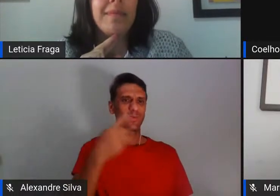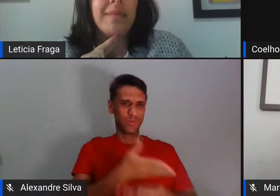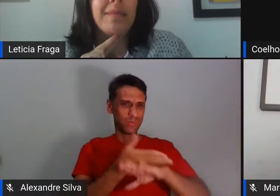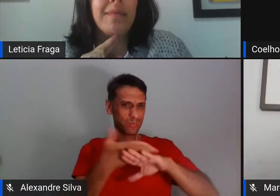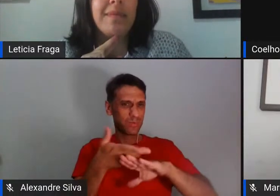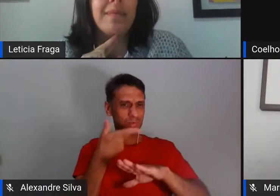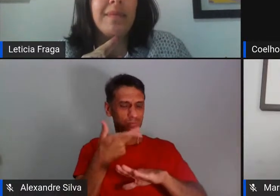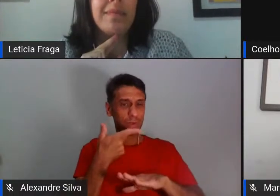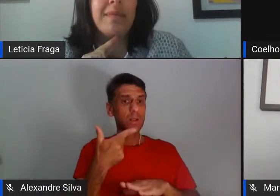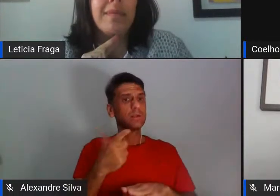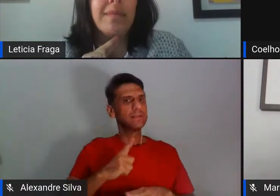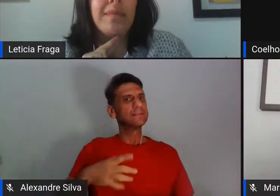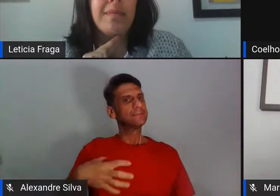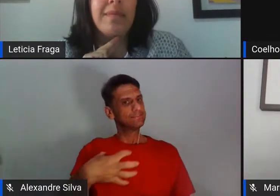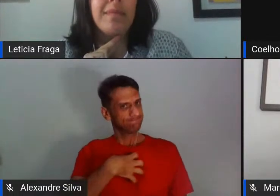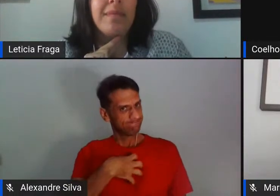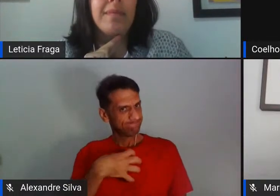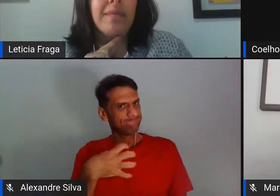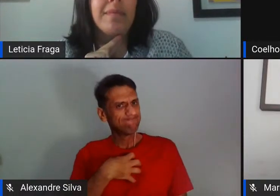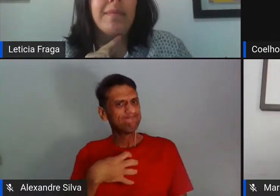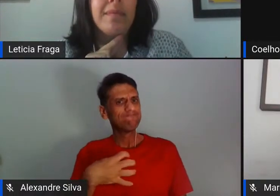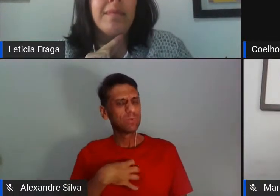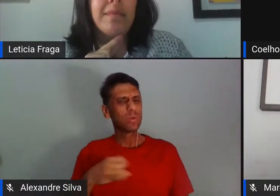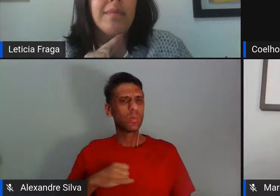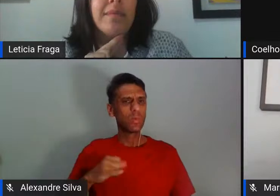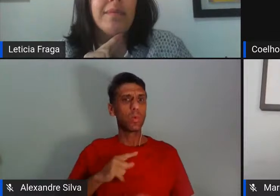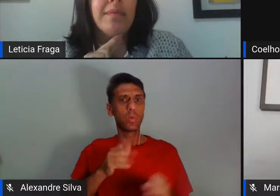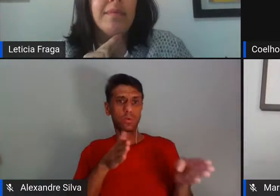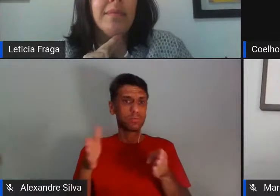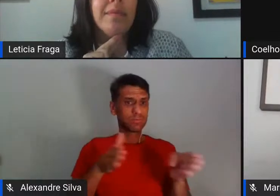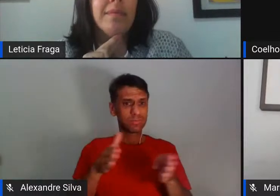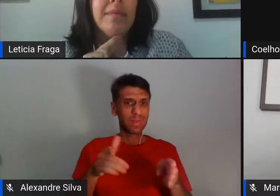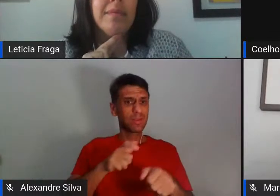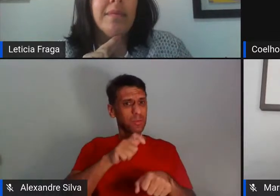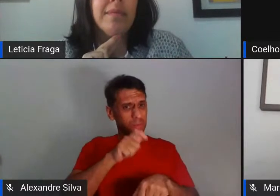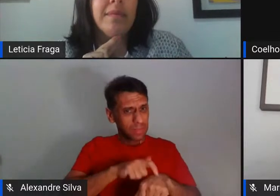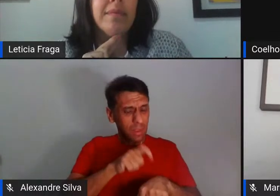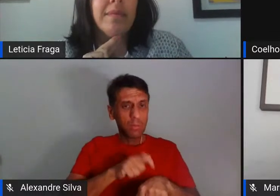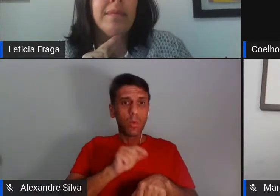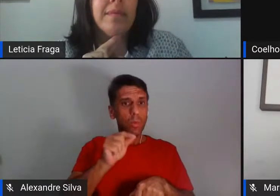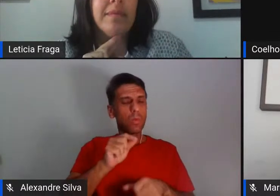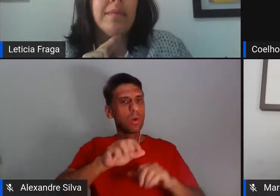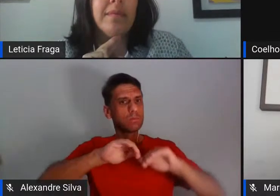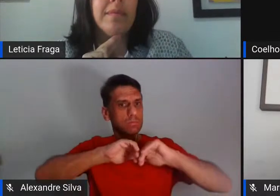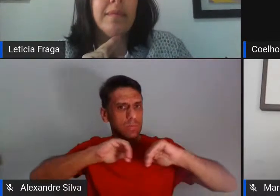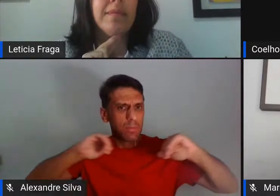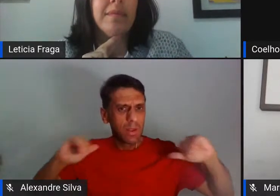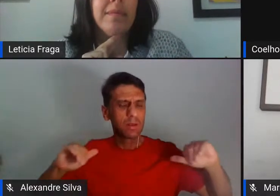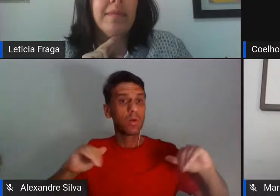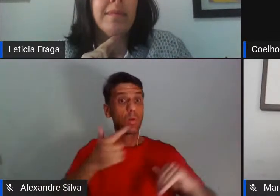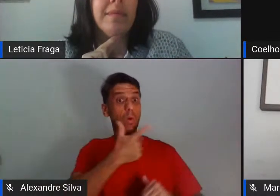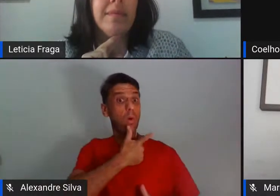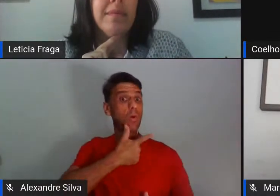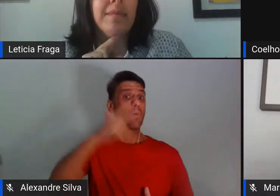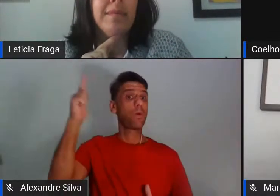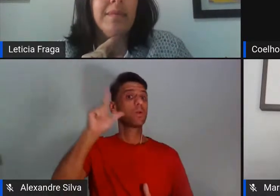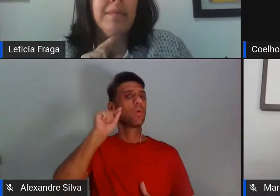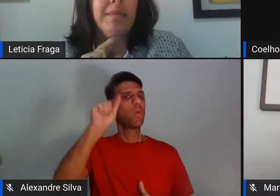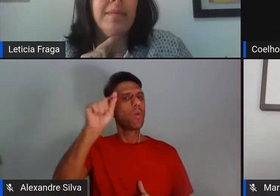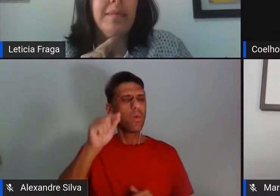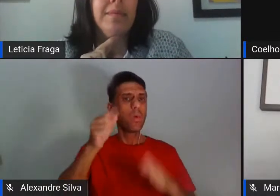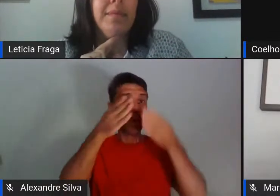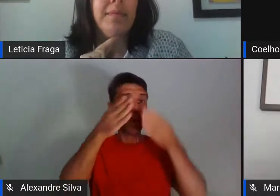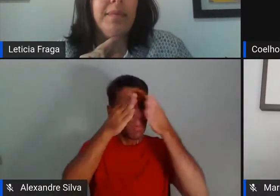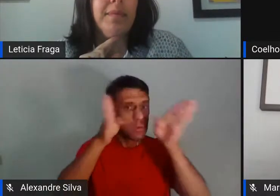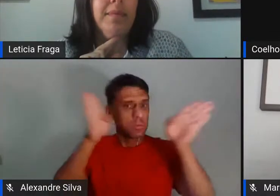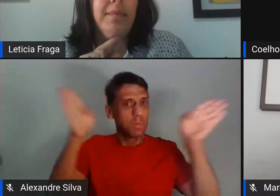sofremos isso na pele, né? O tempo e o espaço separados, né? Uma outra cosmovisão, uma outra perspectiva de